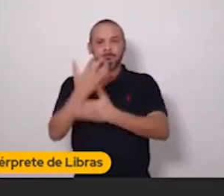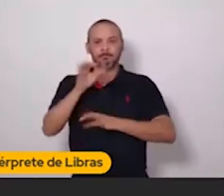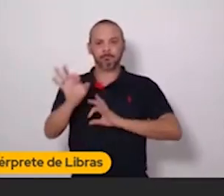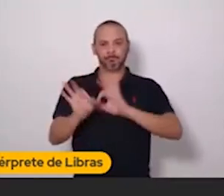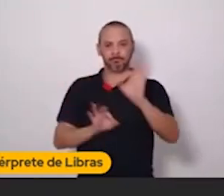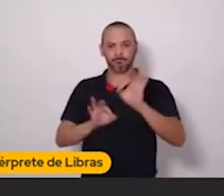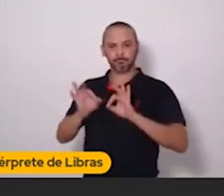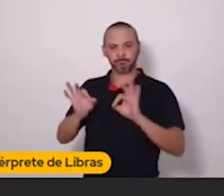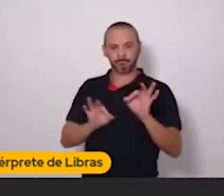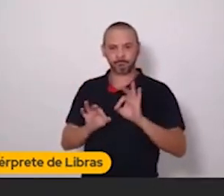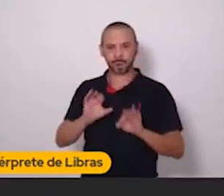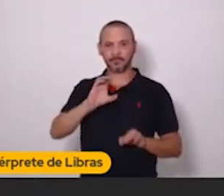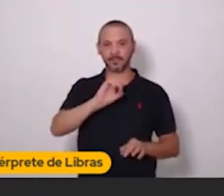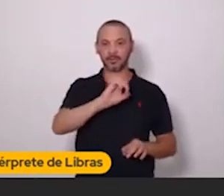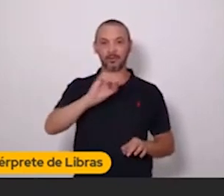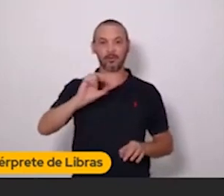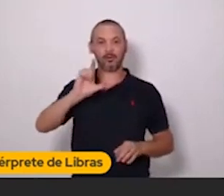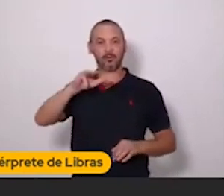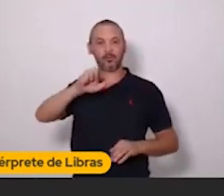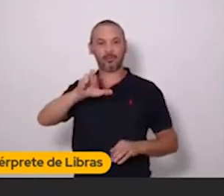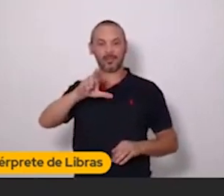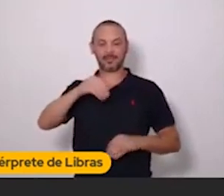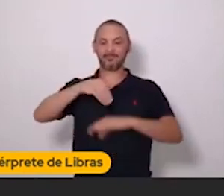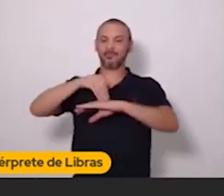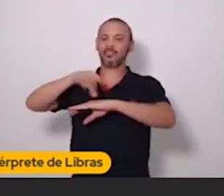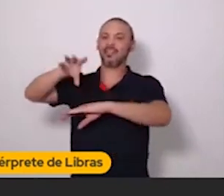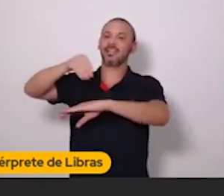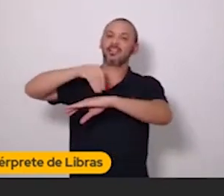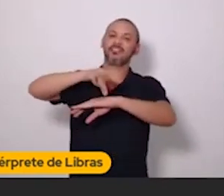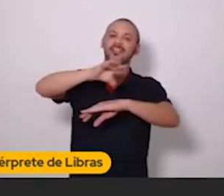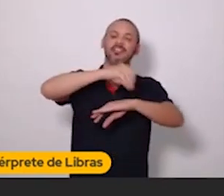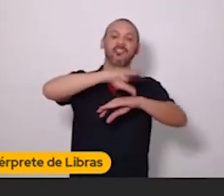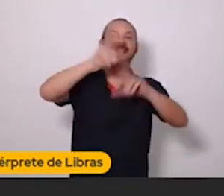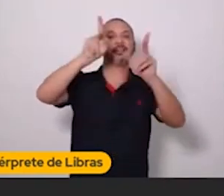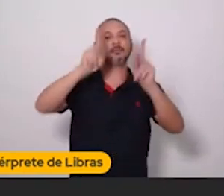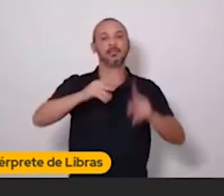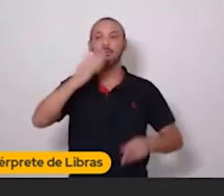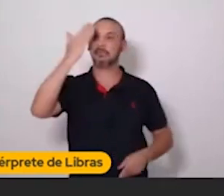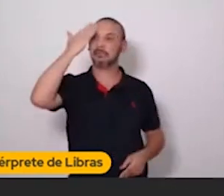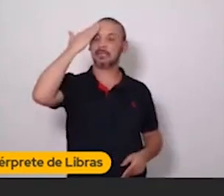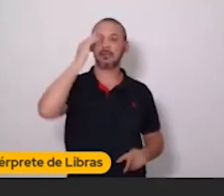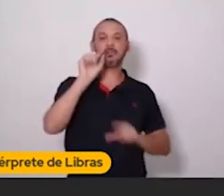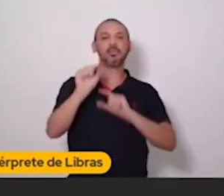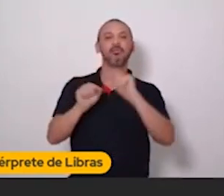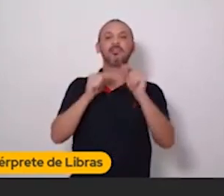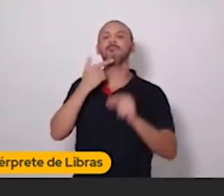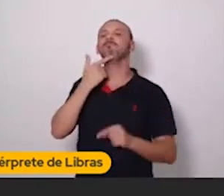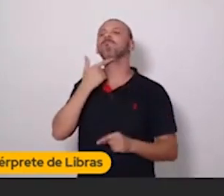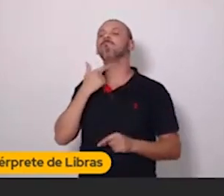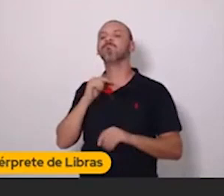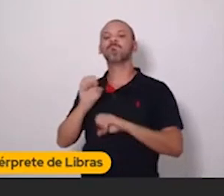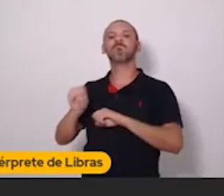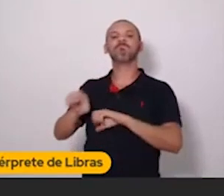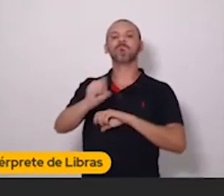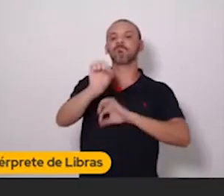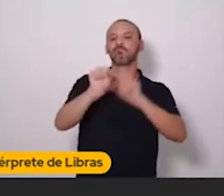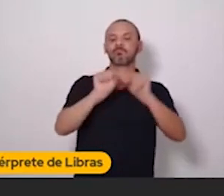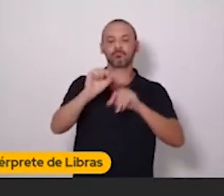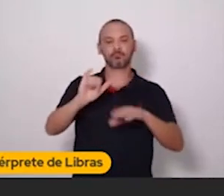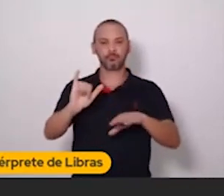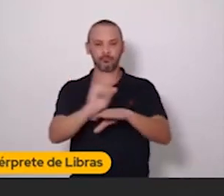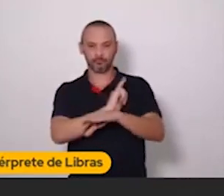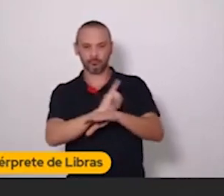compartilhar essas dicas com o pessoal, para compartilhar tudo o que eu sabia, tudo o que eu queria ensinar, estratégias de